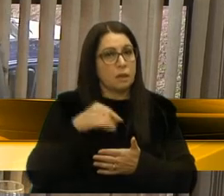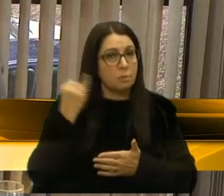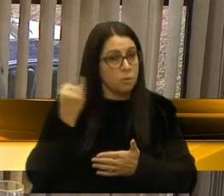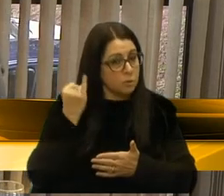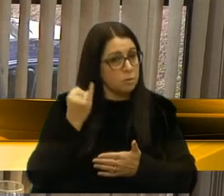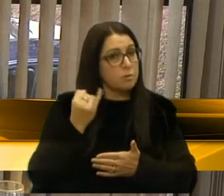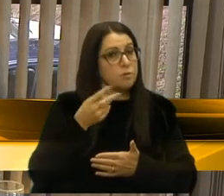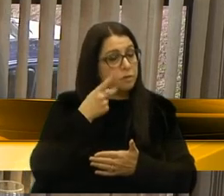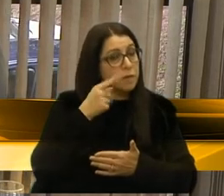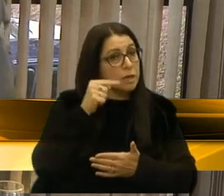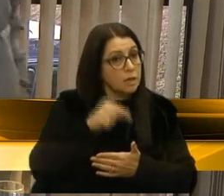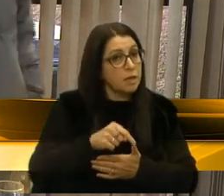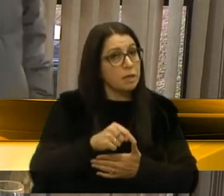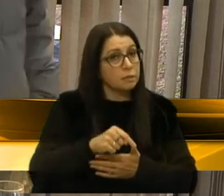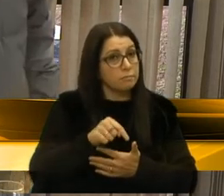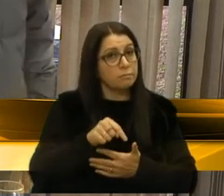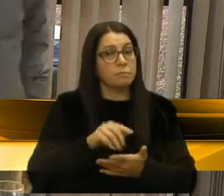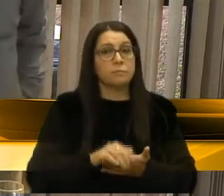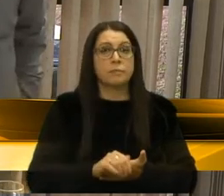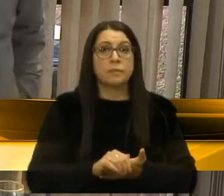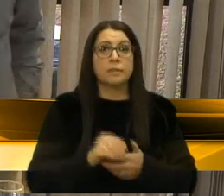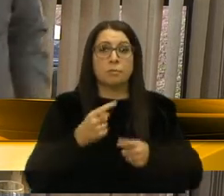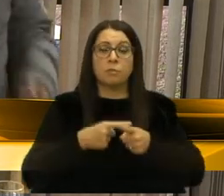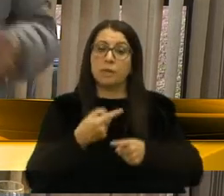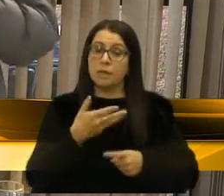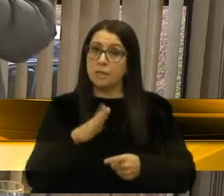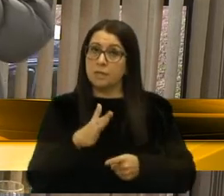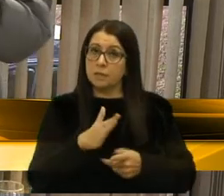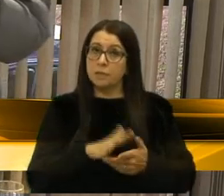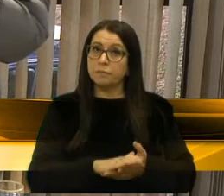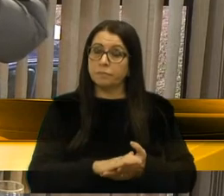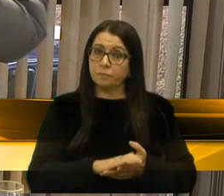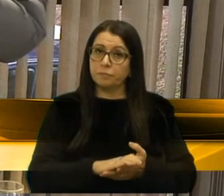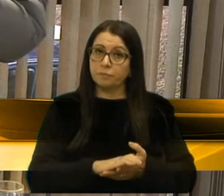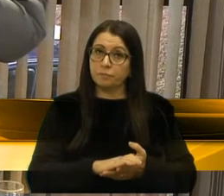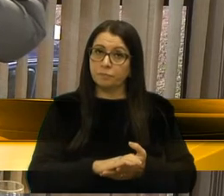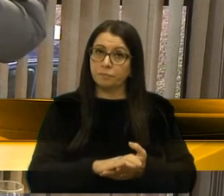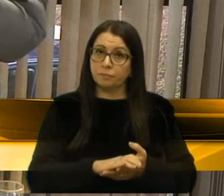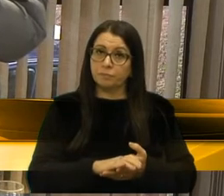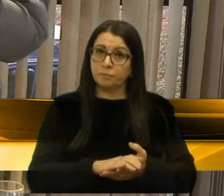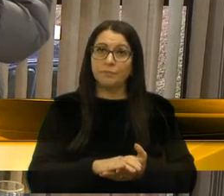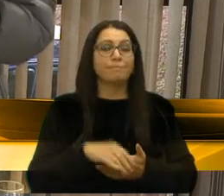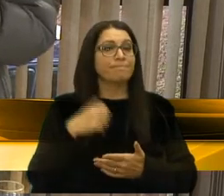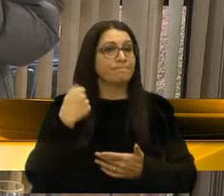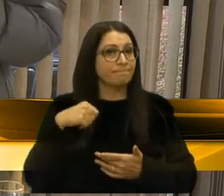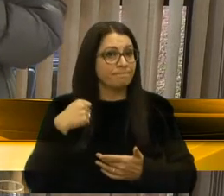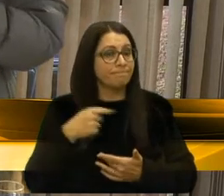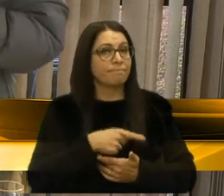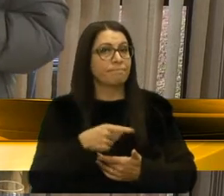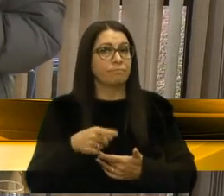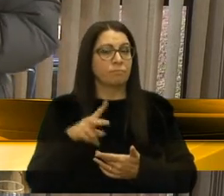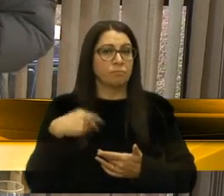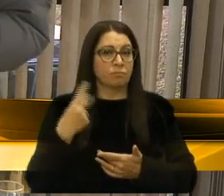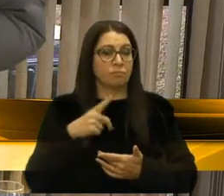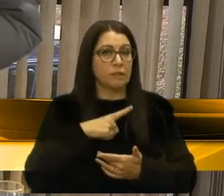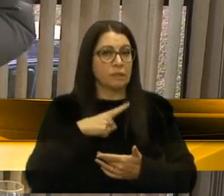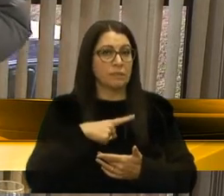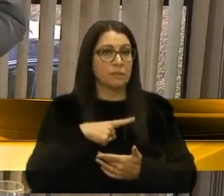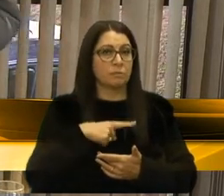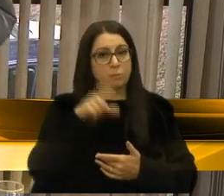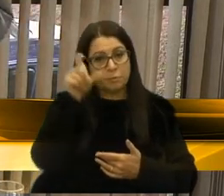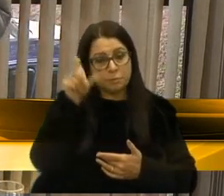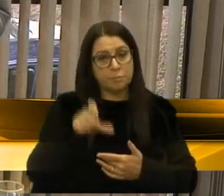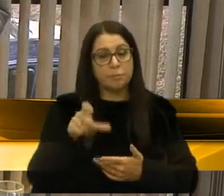que a gente fale e diga isso, porque, às vezes, é necessário que nós tenhamos alguém,